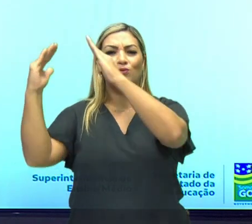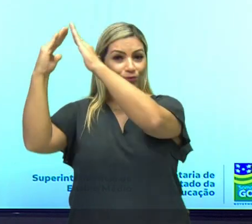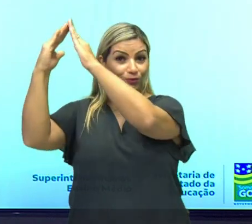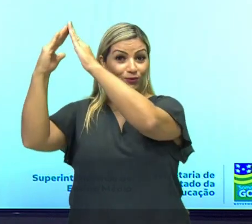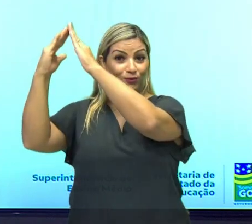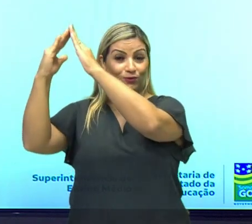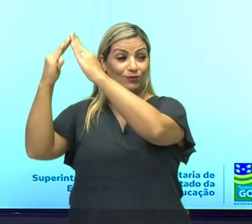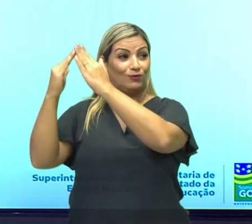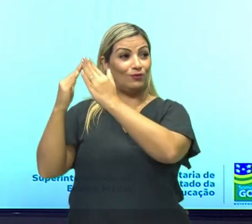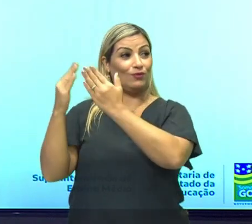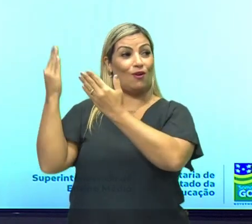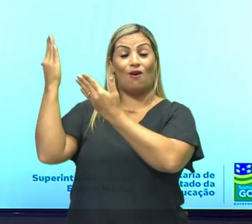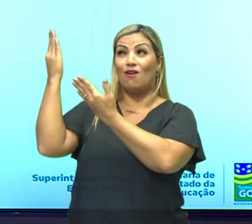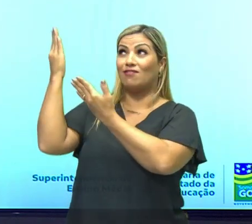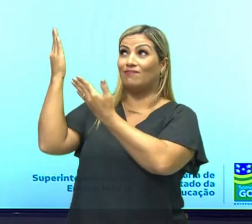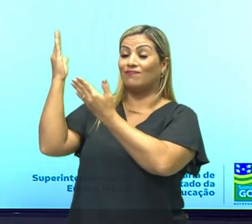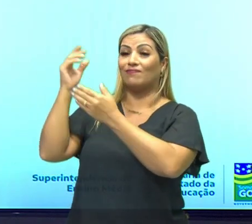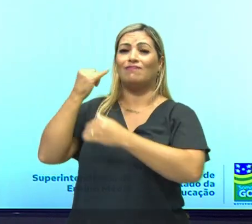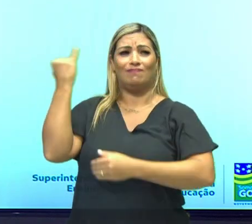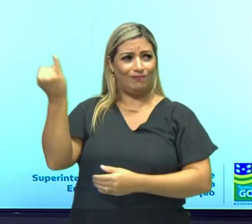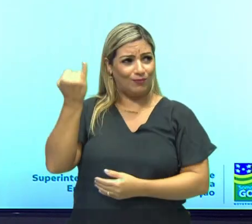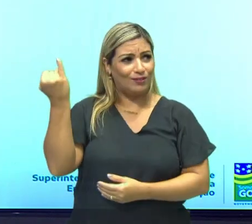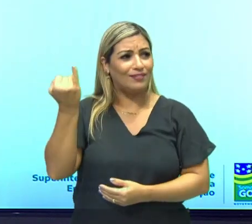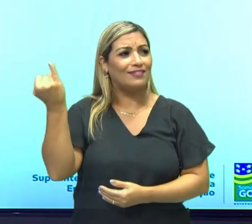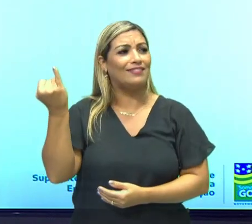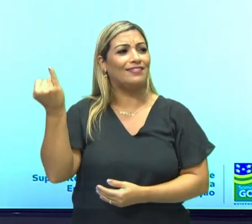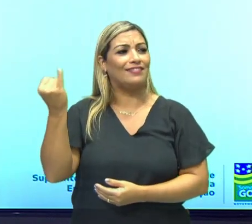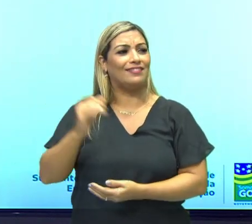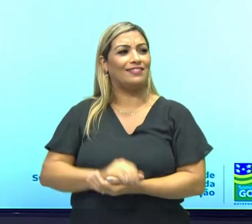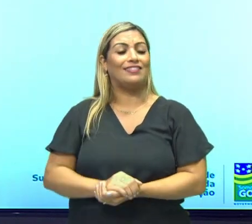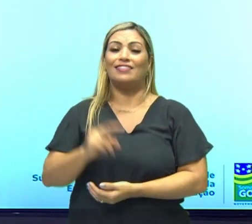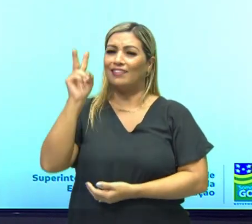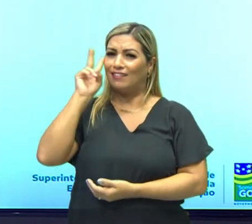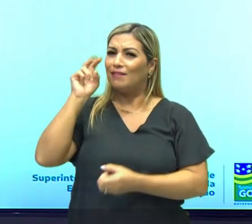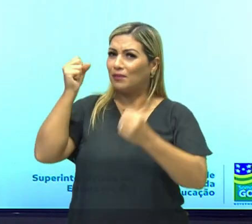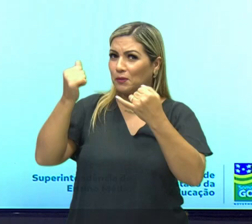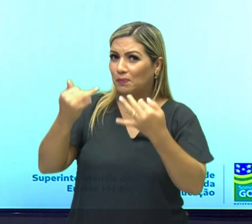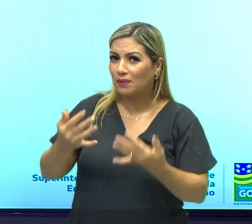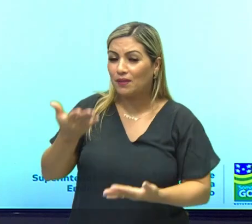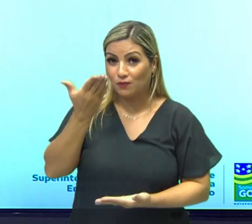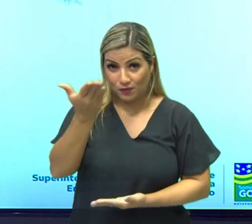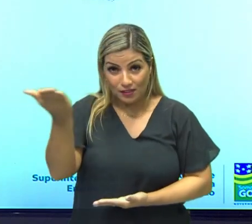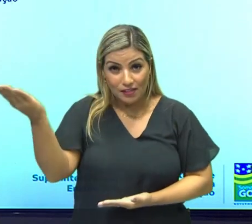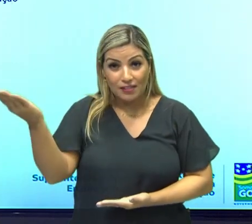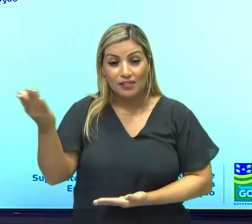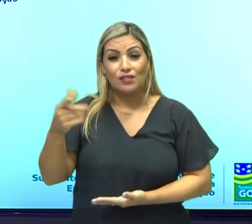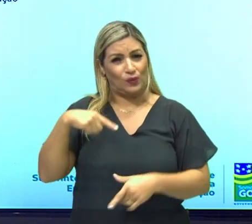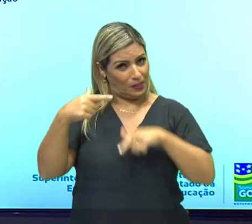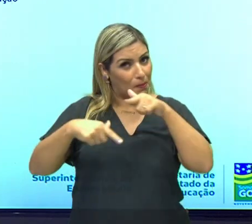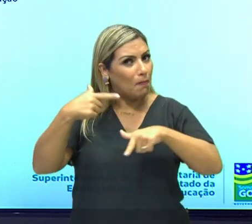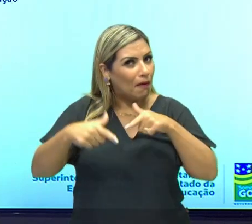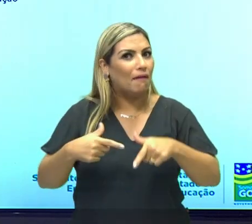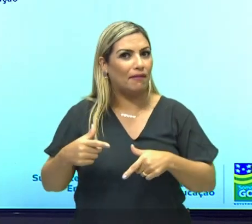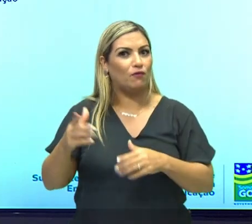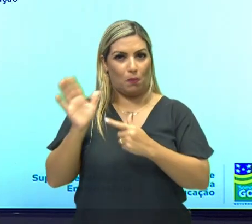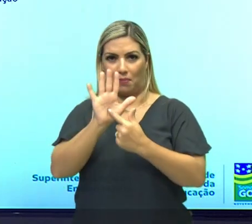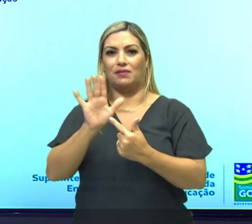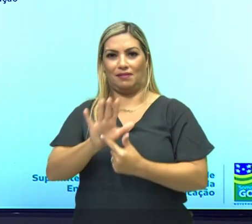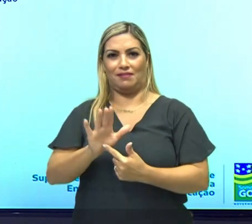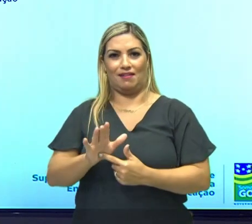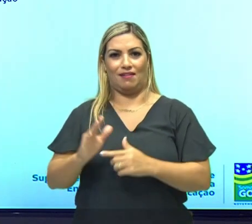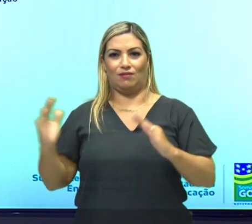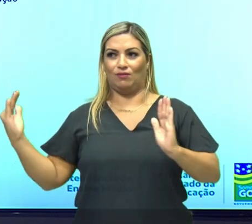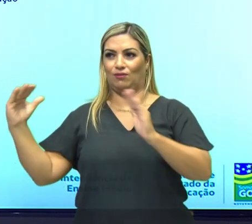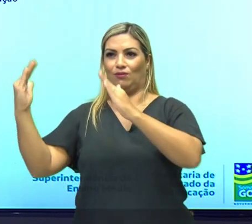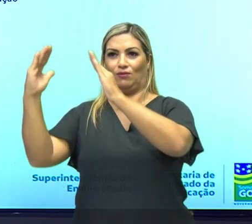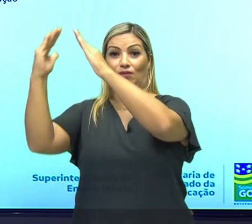Esse gráfico aqui é muito importante. Lembra que eu te falei que aqui a gente trabalha muito? Vou apresentar aqui eles. Aqui